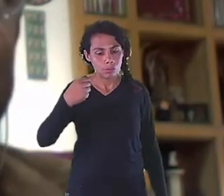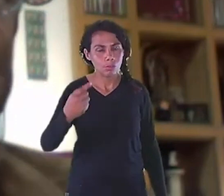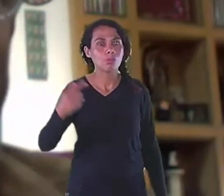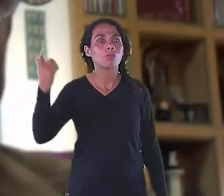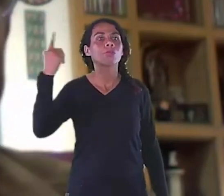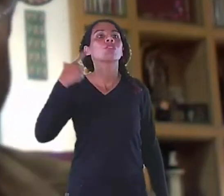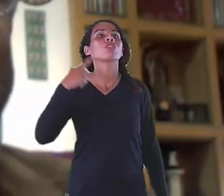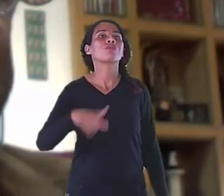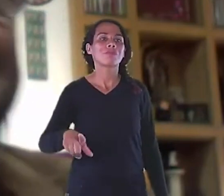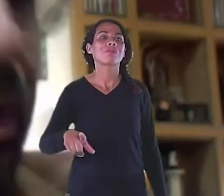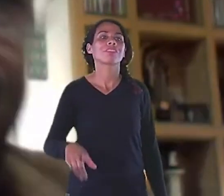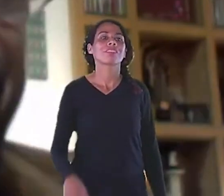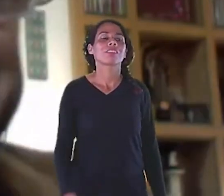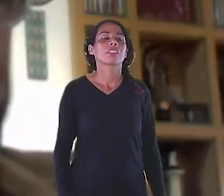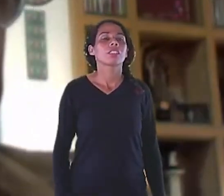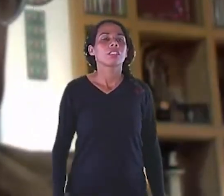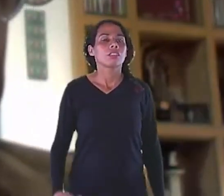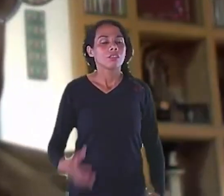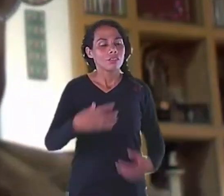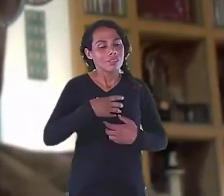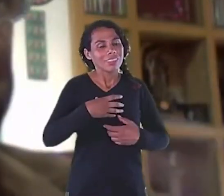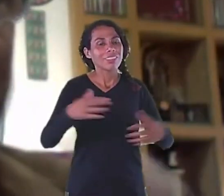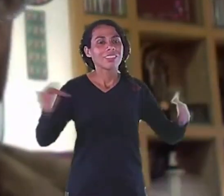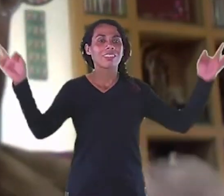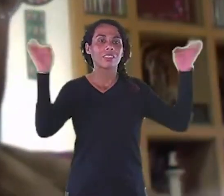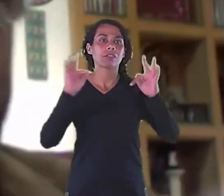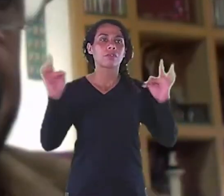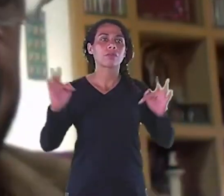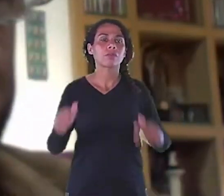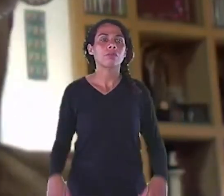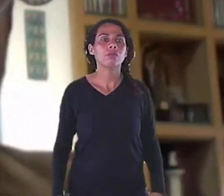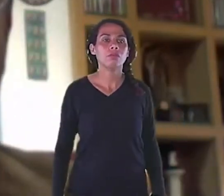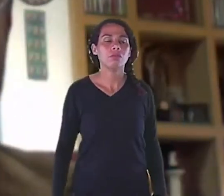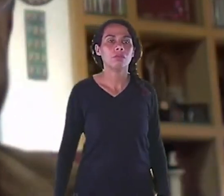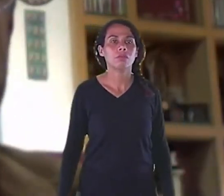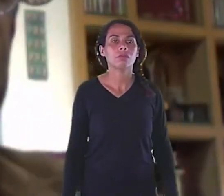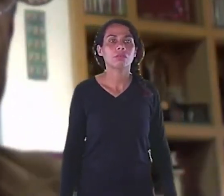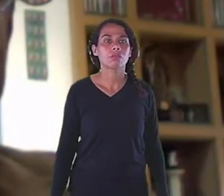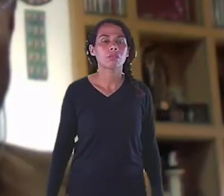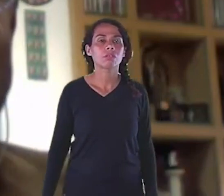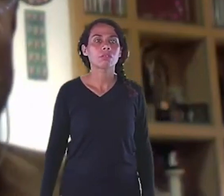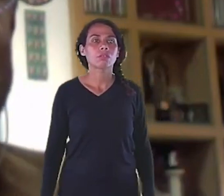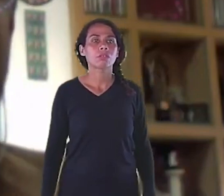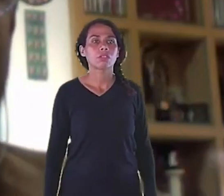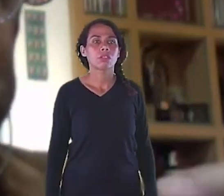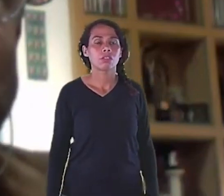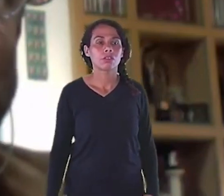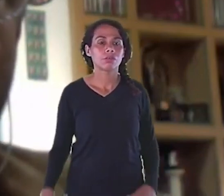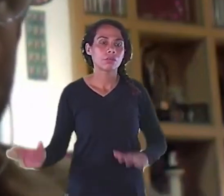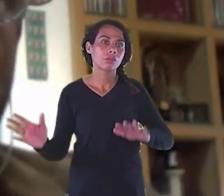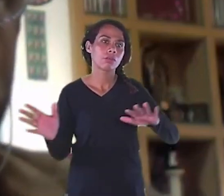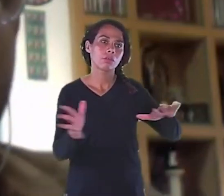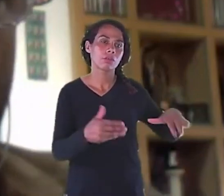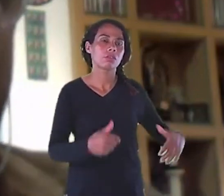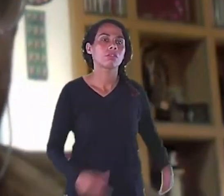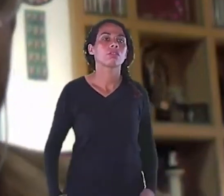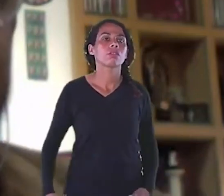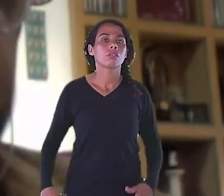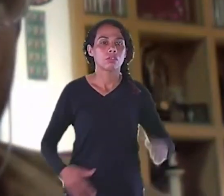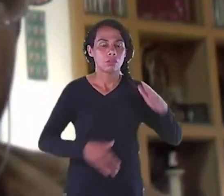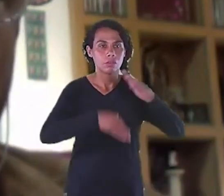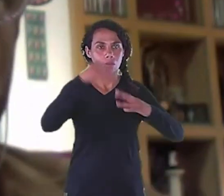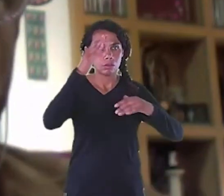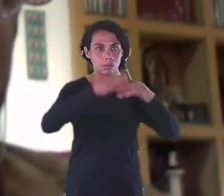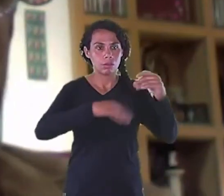Conflitante Não é bem assim Eu vou explicar Por que Que não é bem assim O design Quando ele tem um